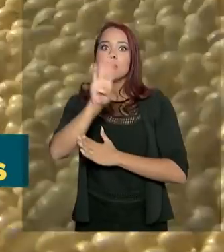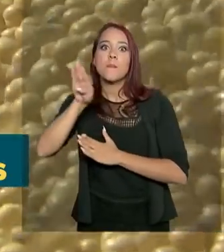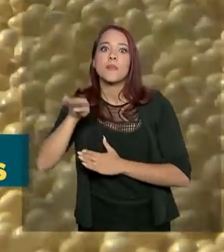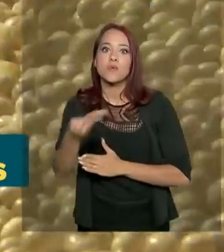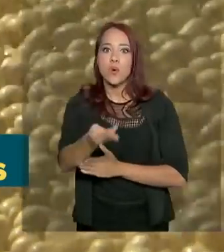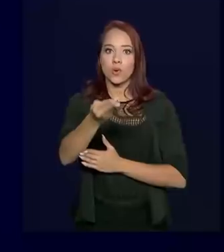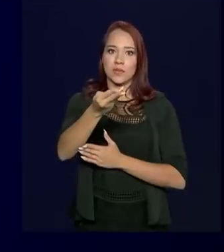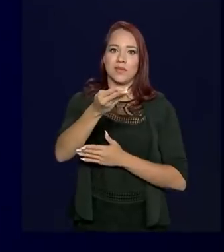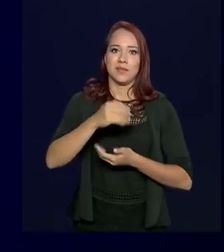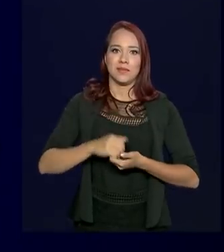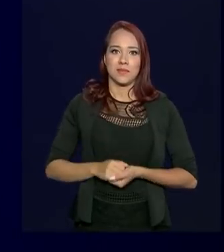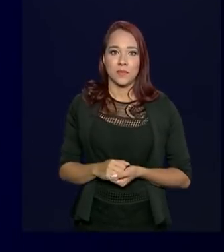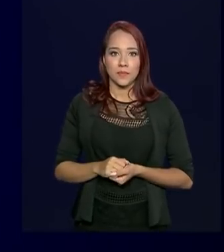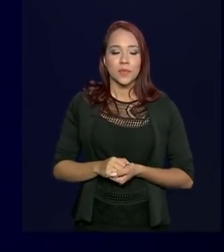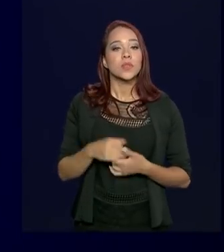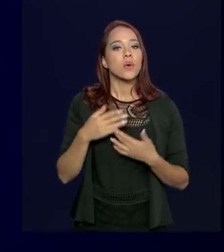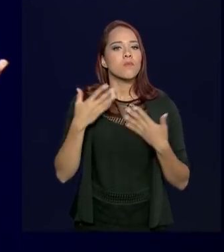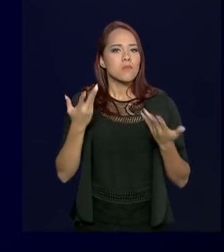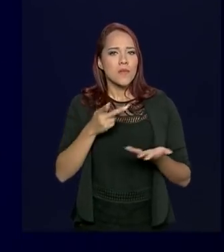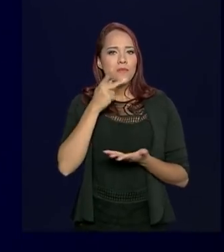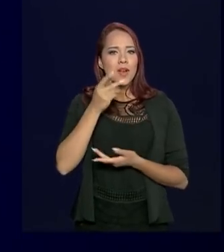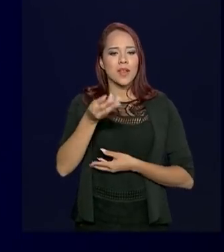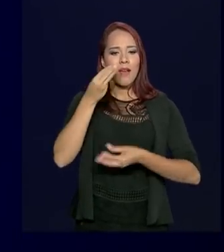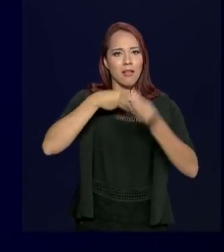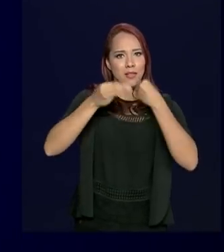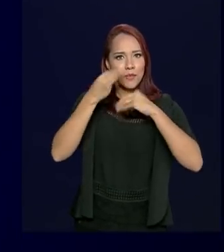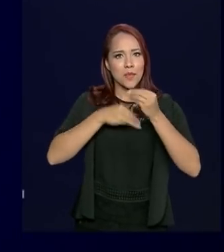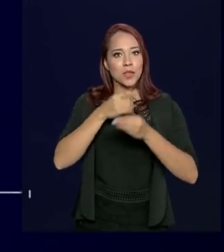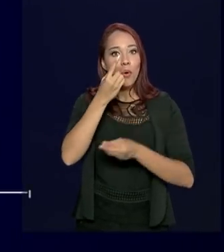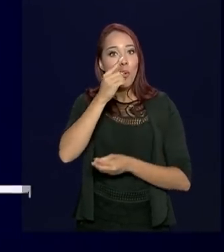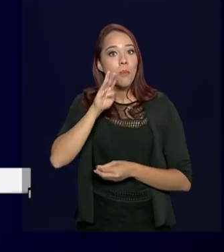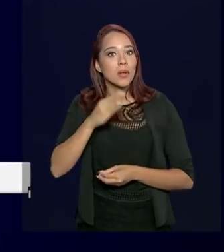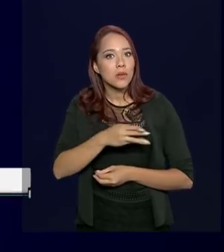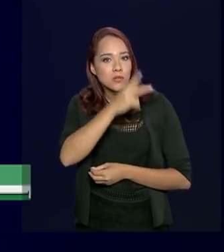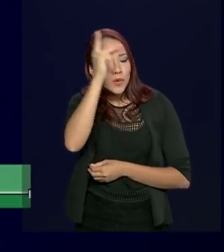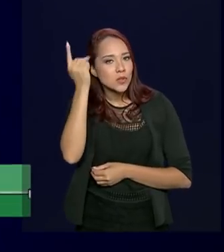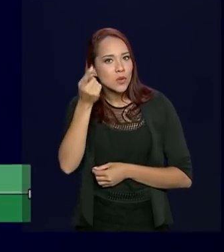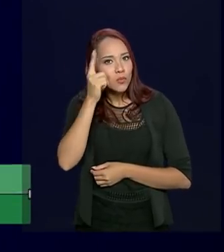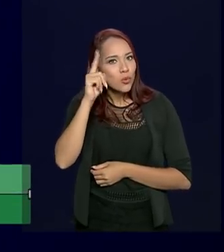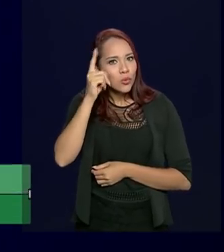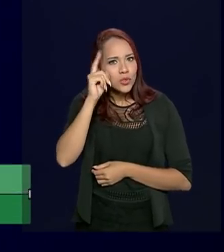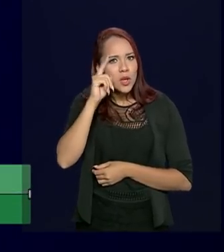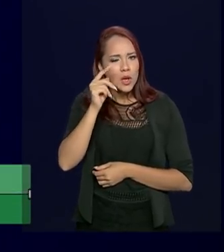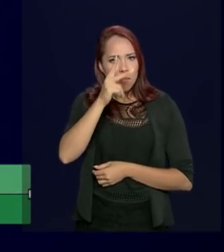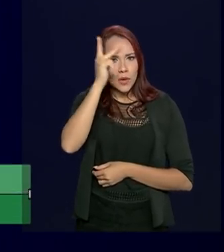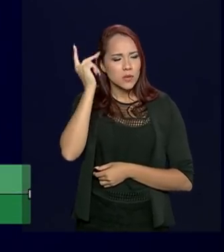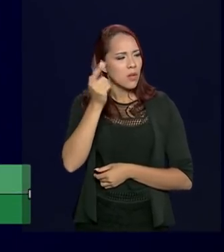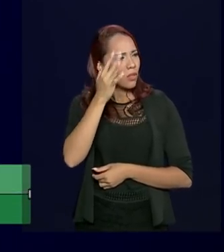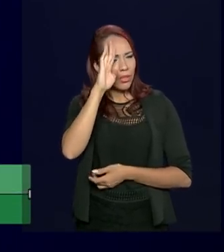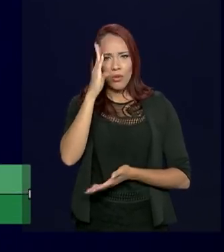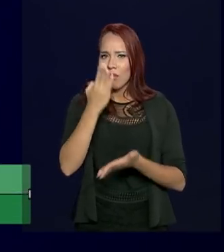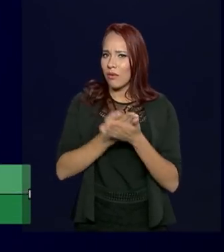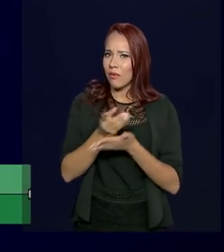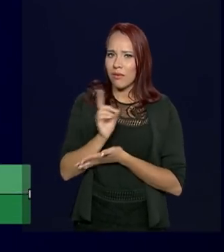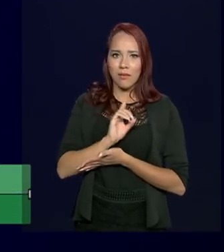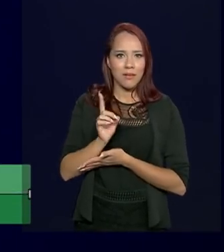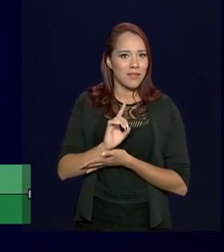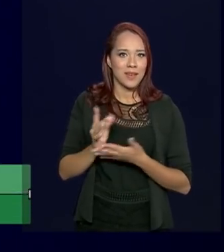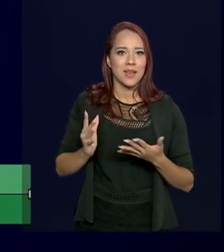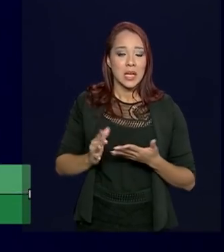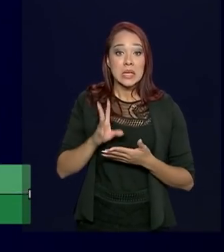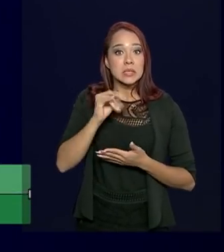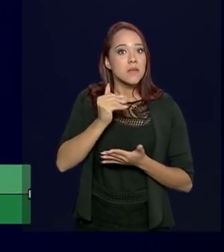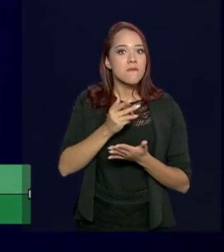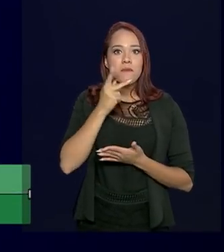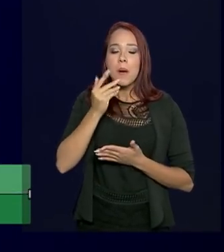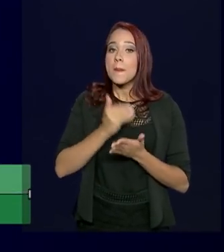de toneladas. Quando a gente fala que alimenta um bilhão de pessoas por dia, tem muita gente que não acredita. Mas é mais fantástico ainda quando